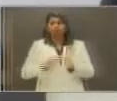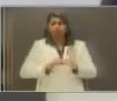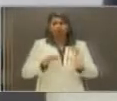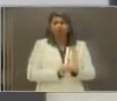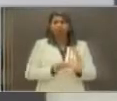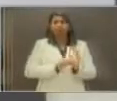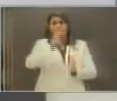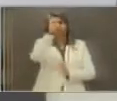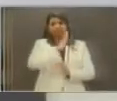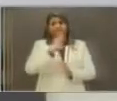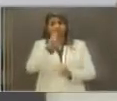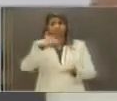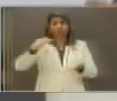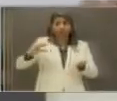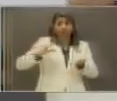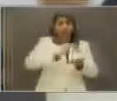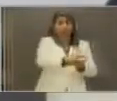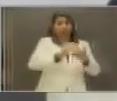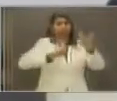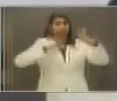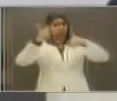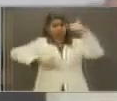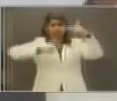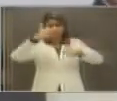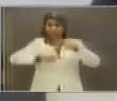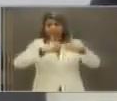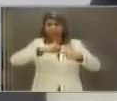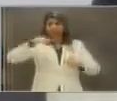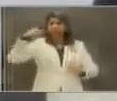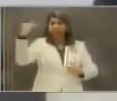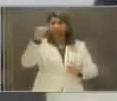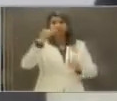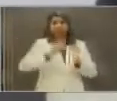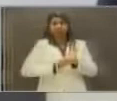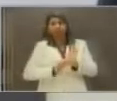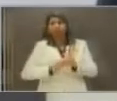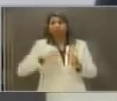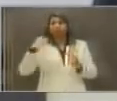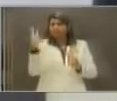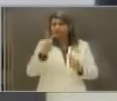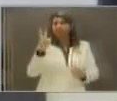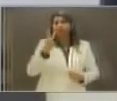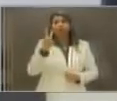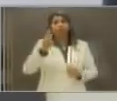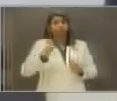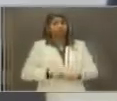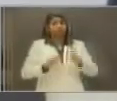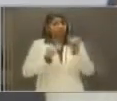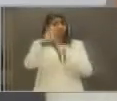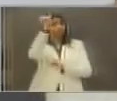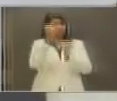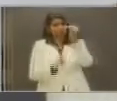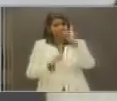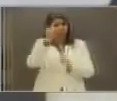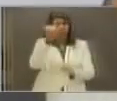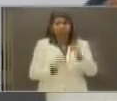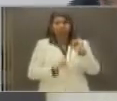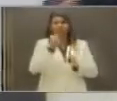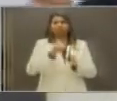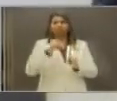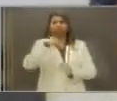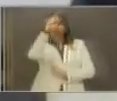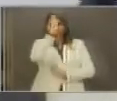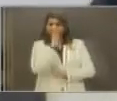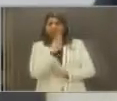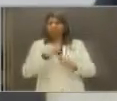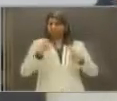em obras estruturantes, falta no Brasil mais oportunidade e até valorização da indústria brasileira, da produção brasileira, para que